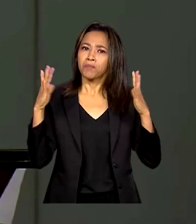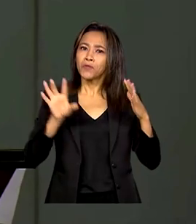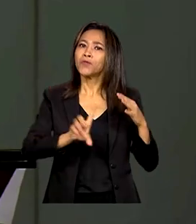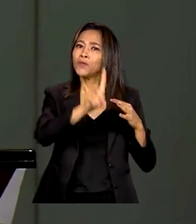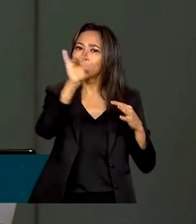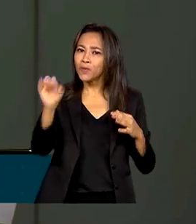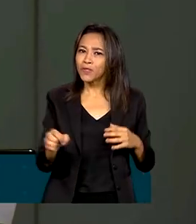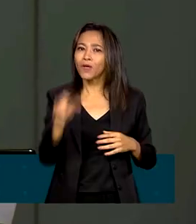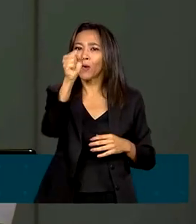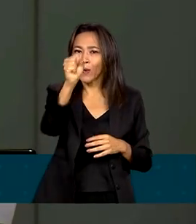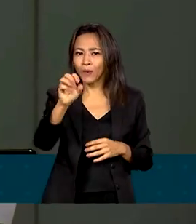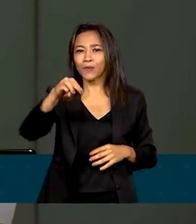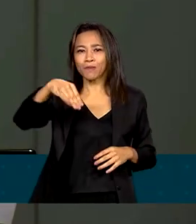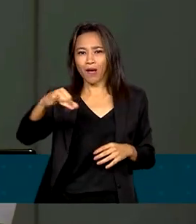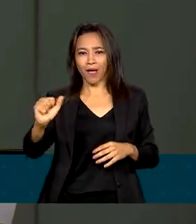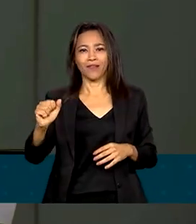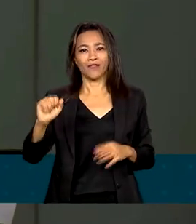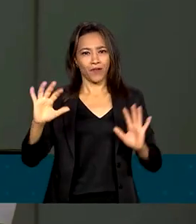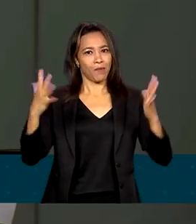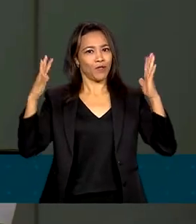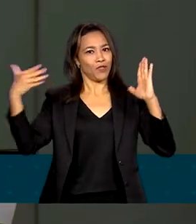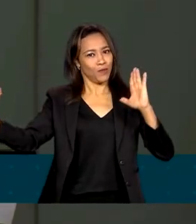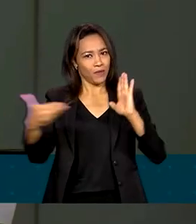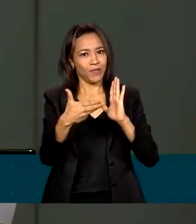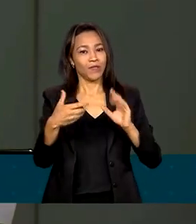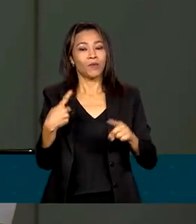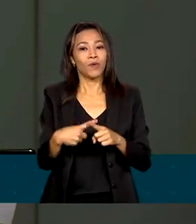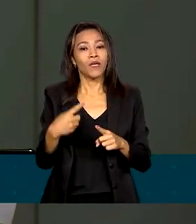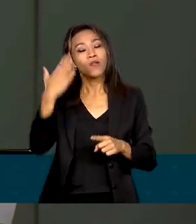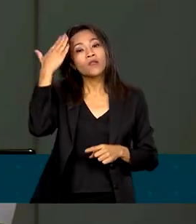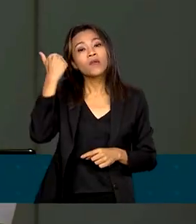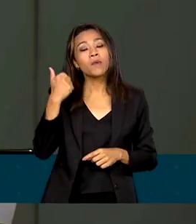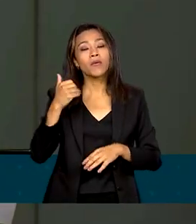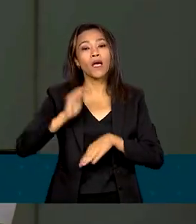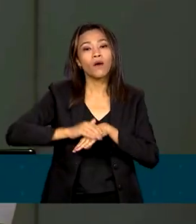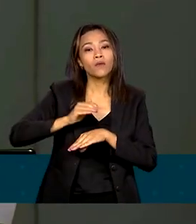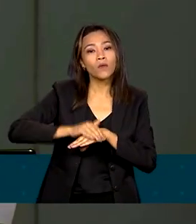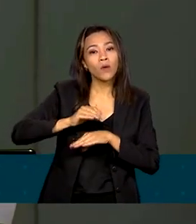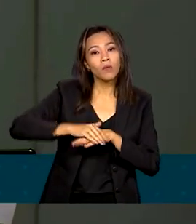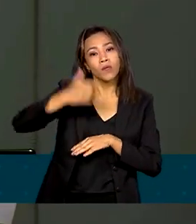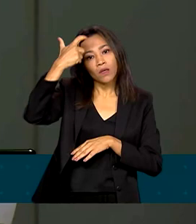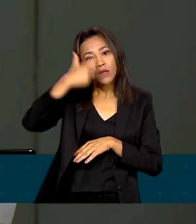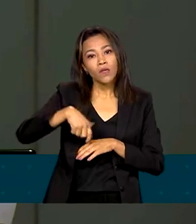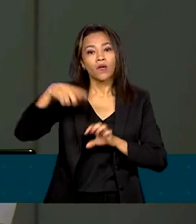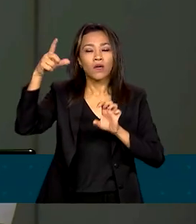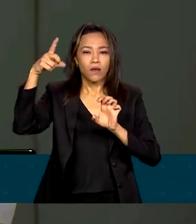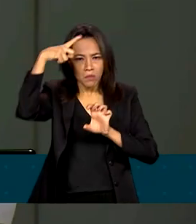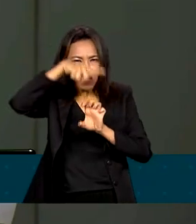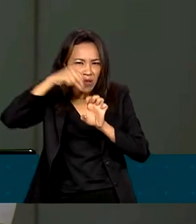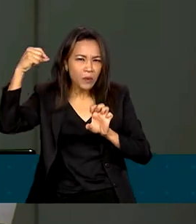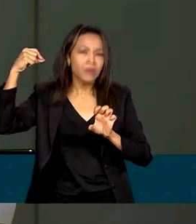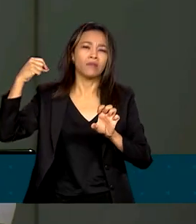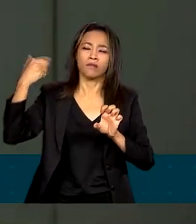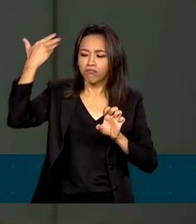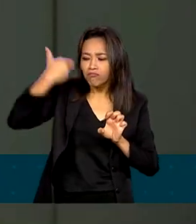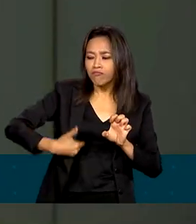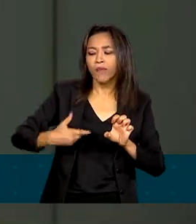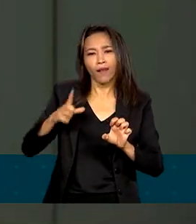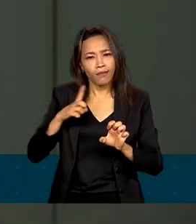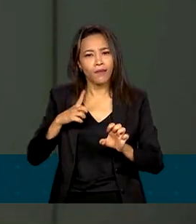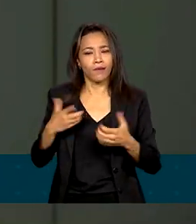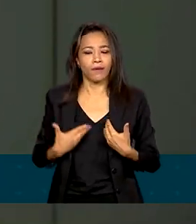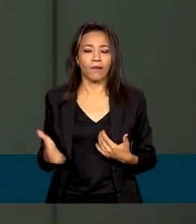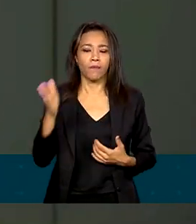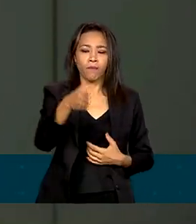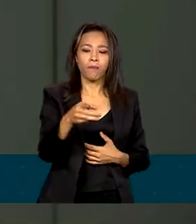8 de março, porque a gente sabe que a autonomia produtiva é algo essencial para que as mulheres vítimas de violência possam ter sua autonomia de fato. Uma das